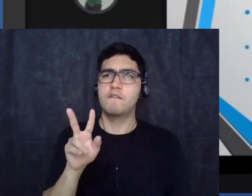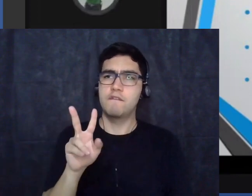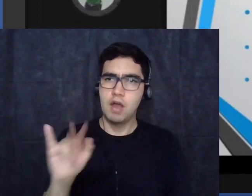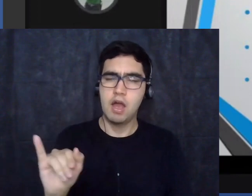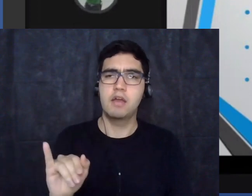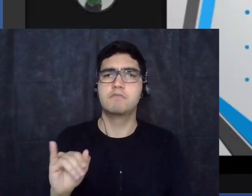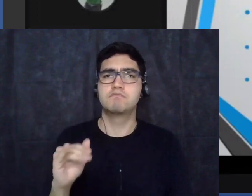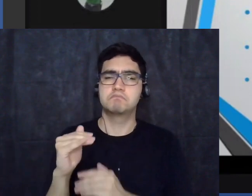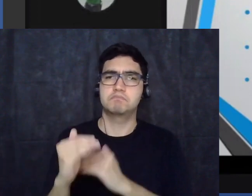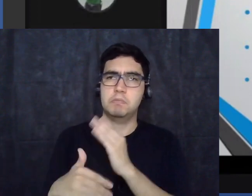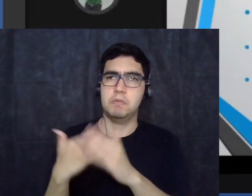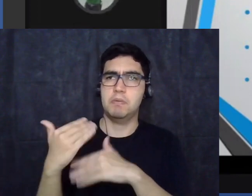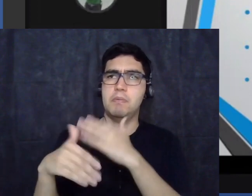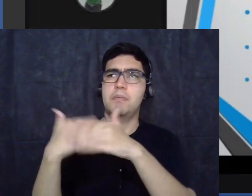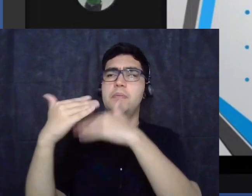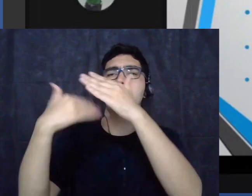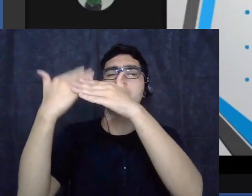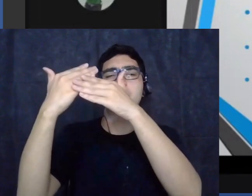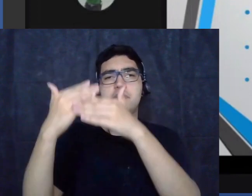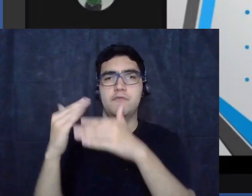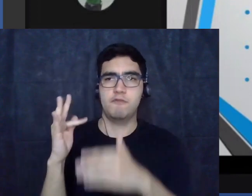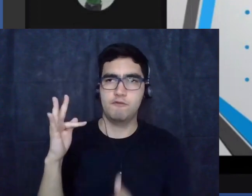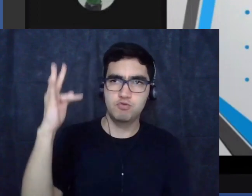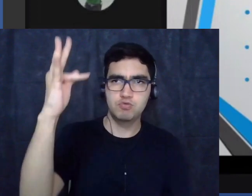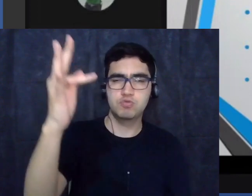agigantava à frente